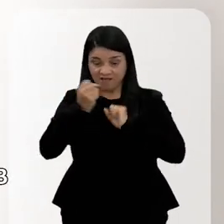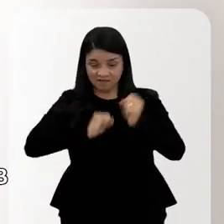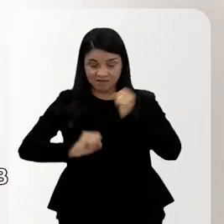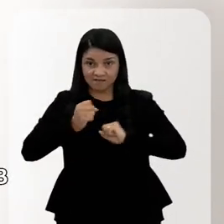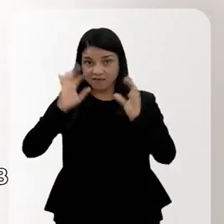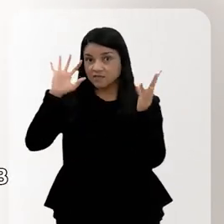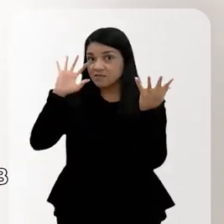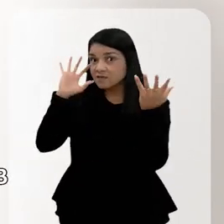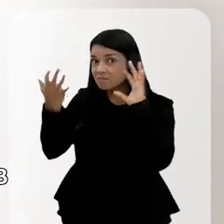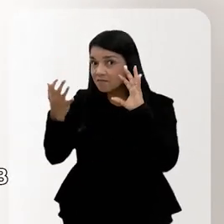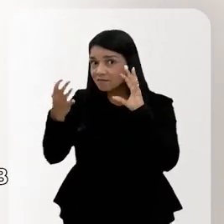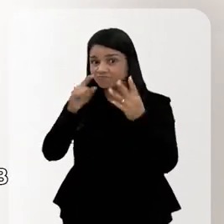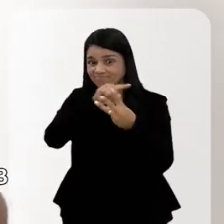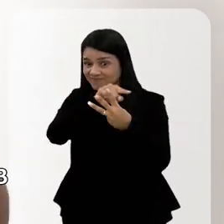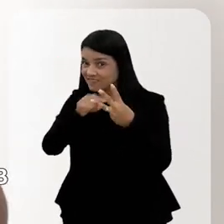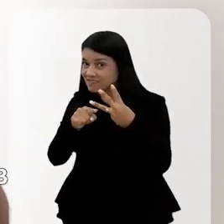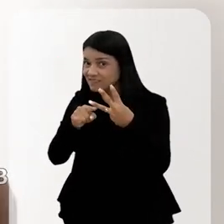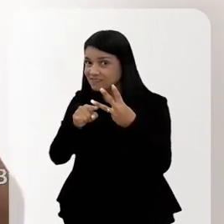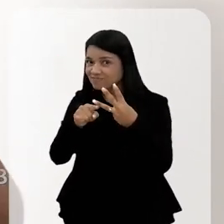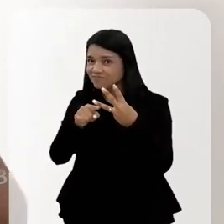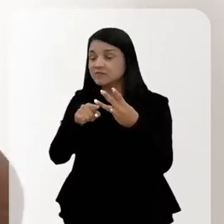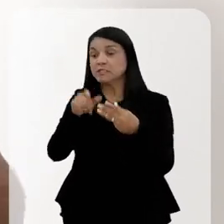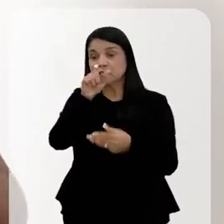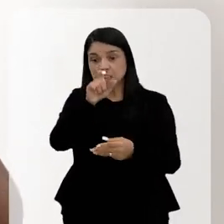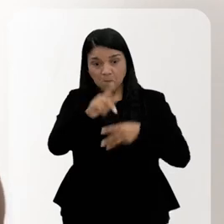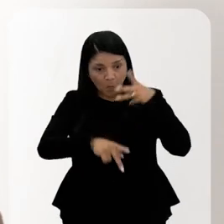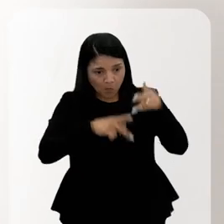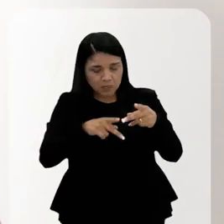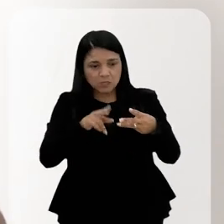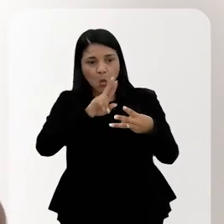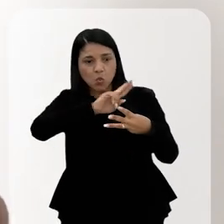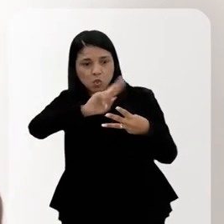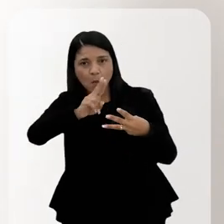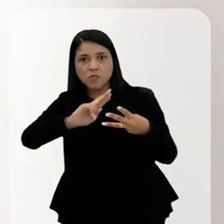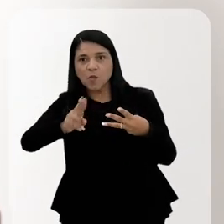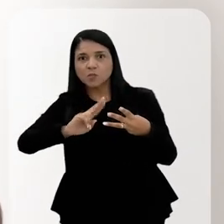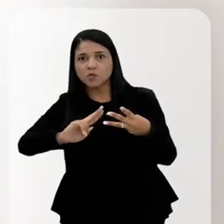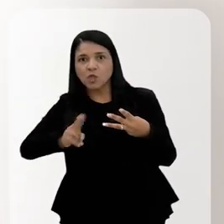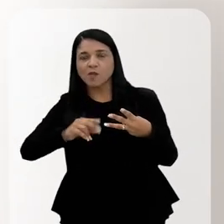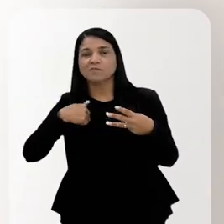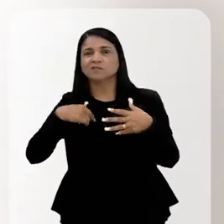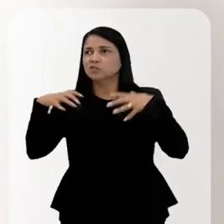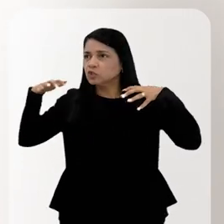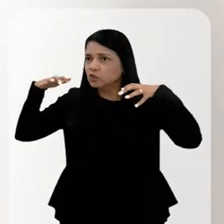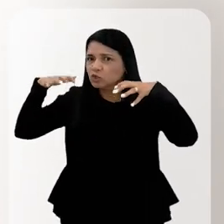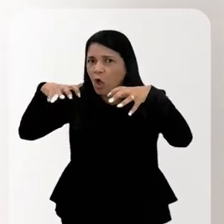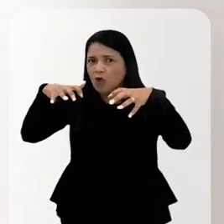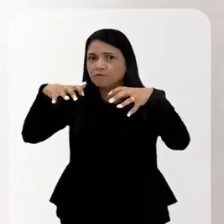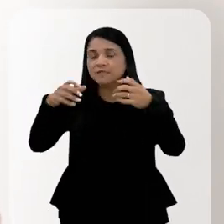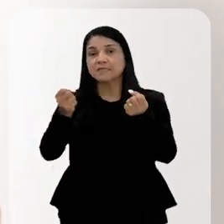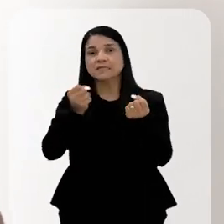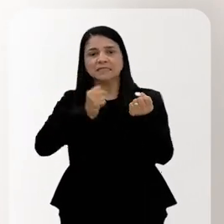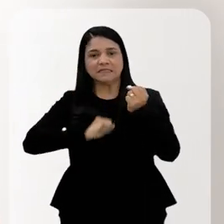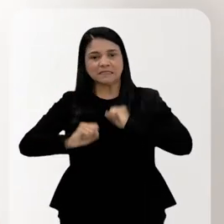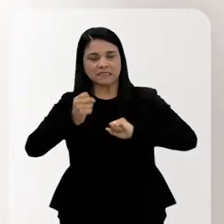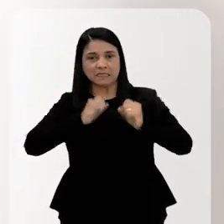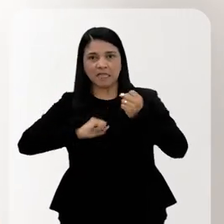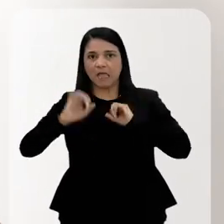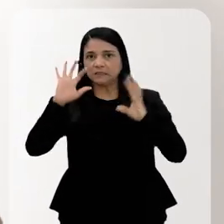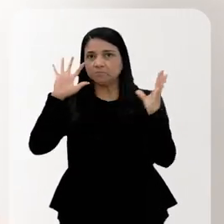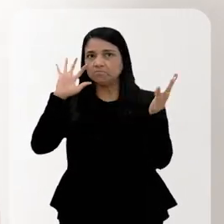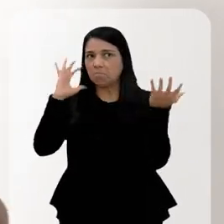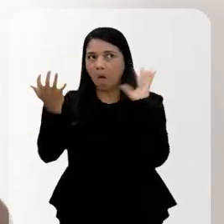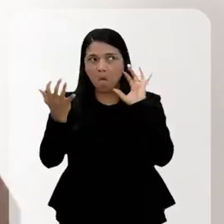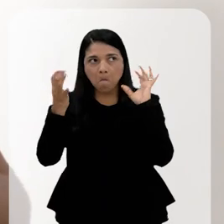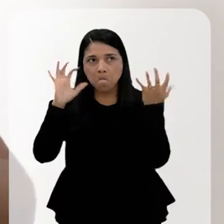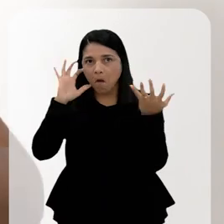climática e ansiedade climática. As pessoas estão nomeando o que elas sentem quando começa a chover de ansiedade